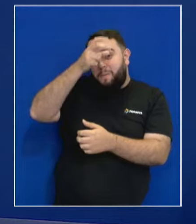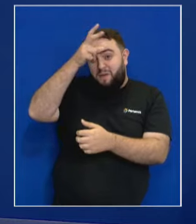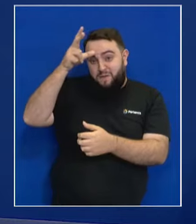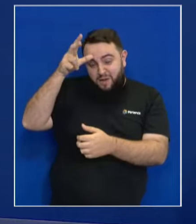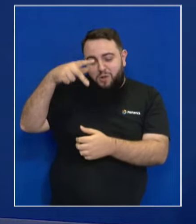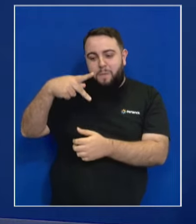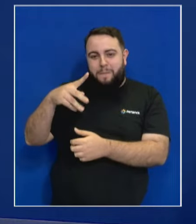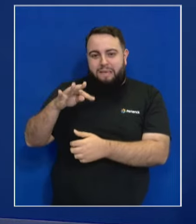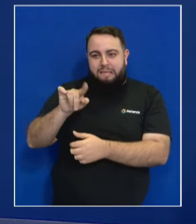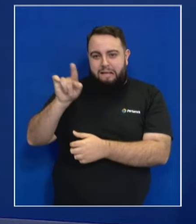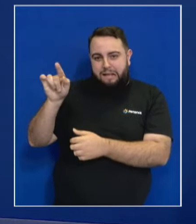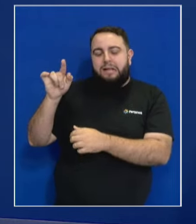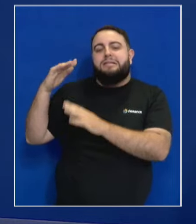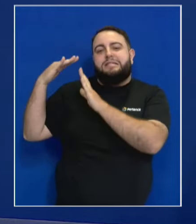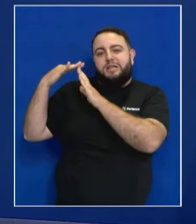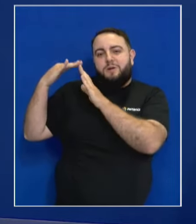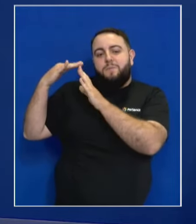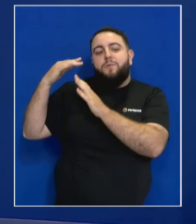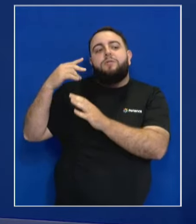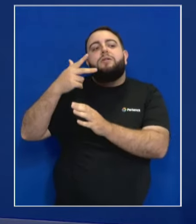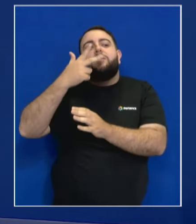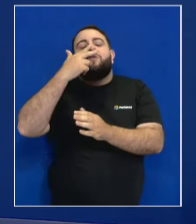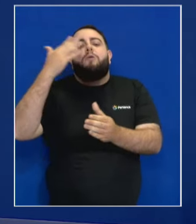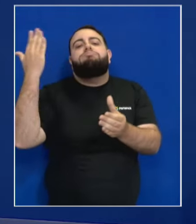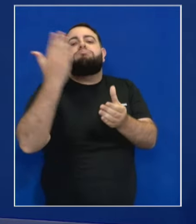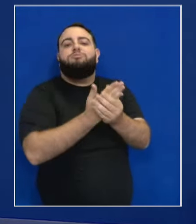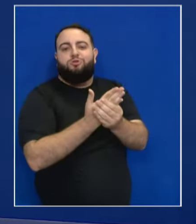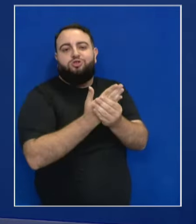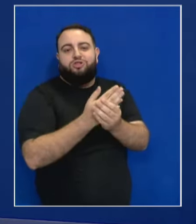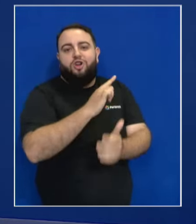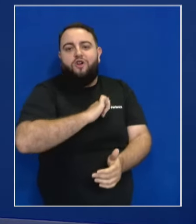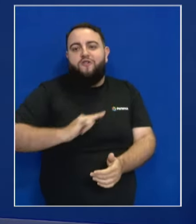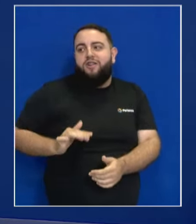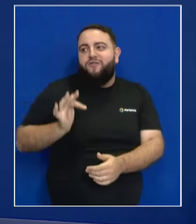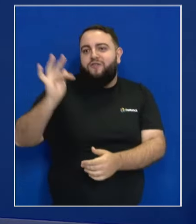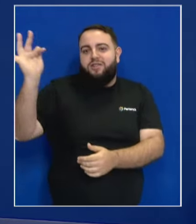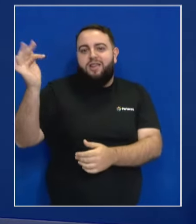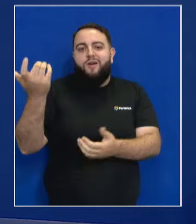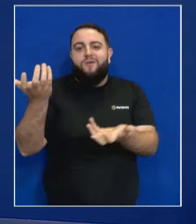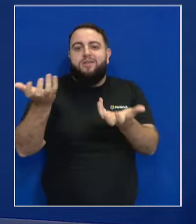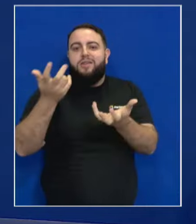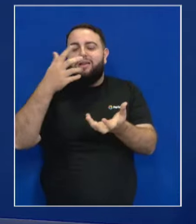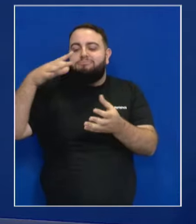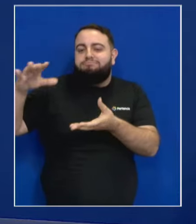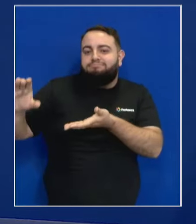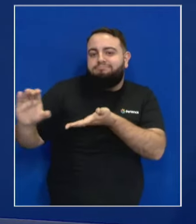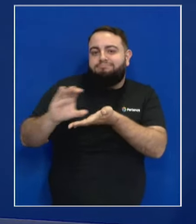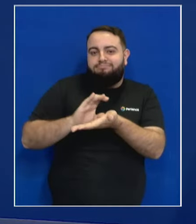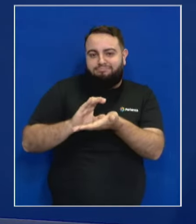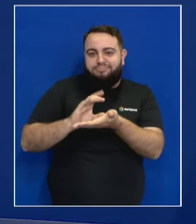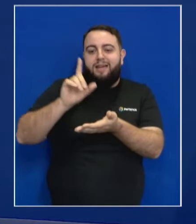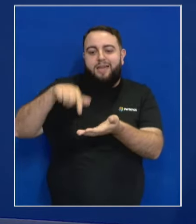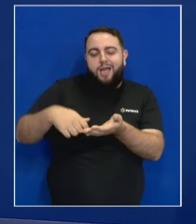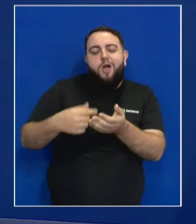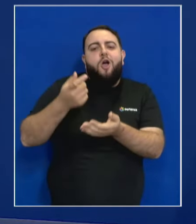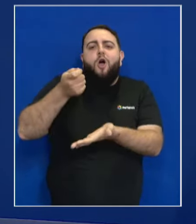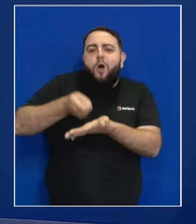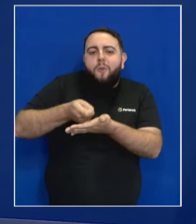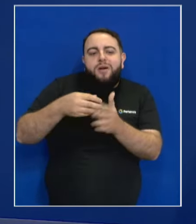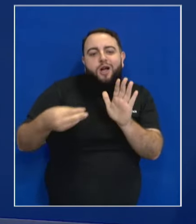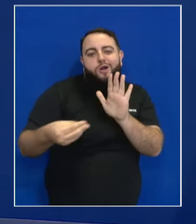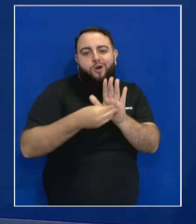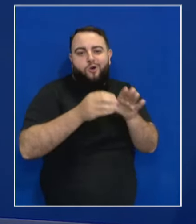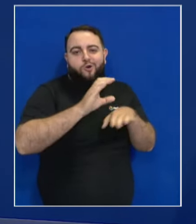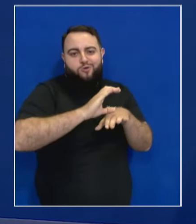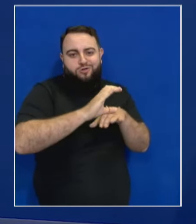Arivanazzi acionou na Justiça, o governo federal, buscando indenização financeira pela sua obrigação constitucional em repassar recursos para fazer a